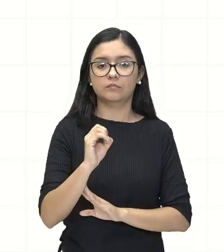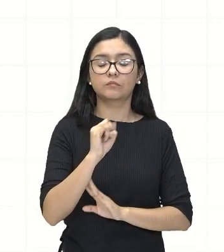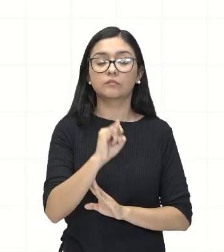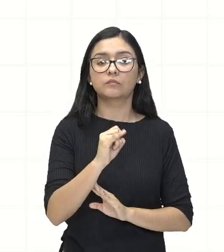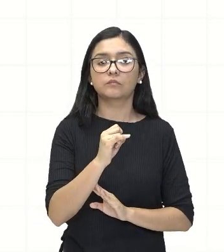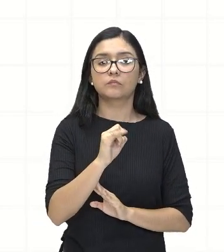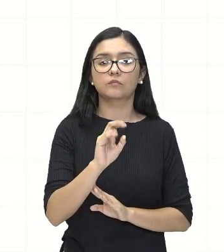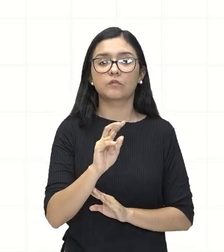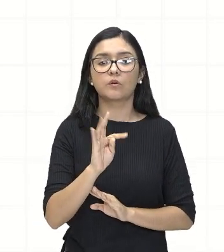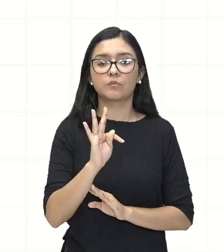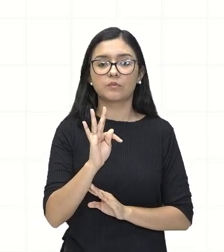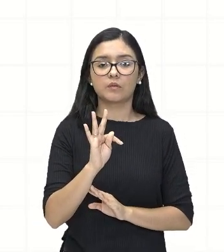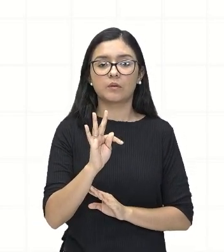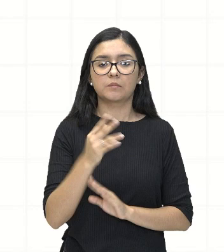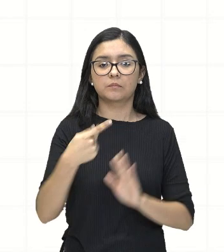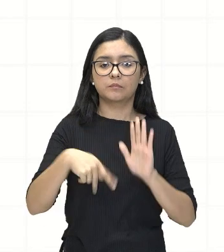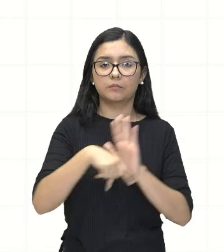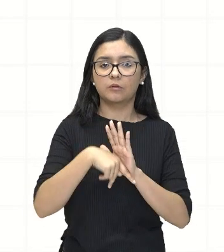esse tempo aqui, né,